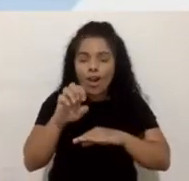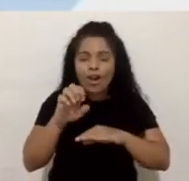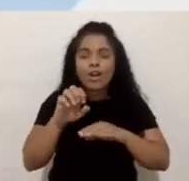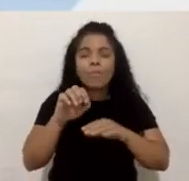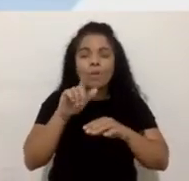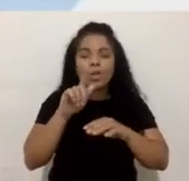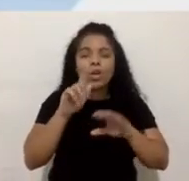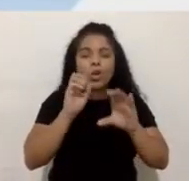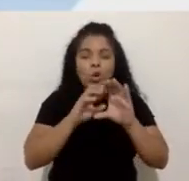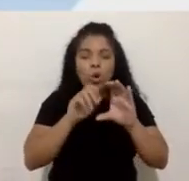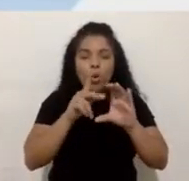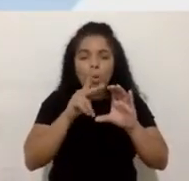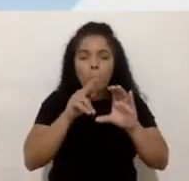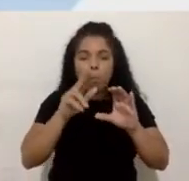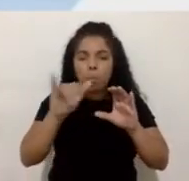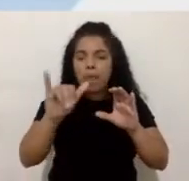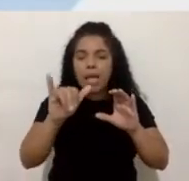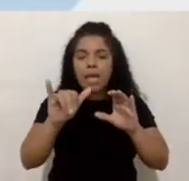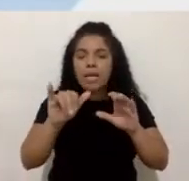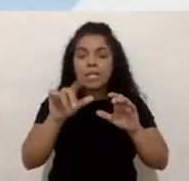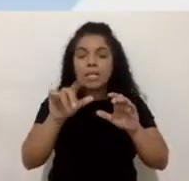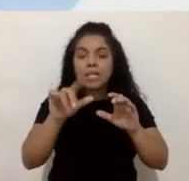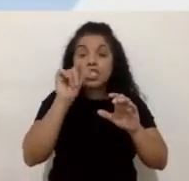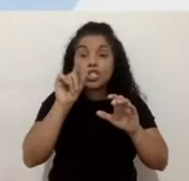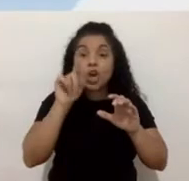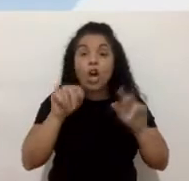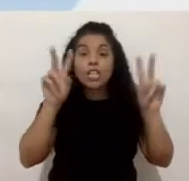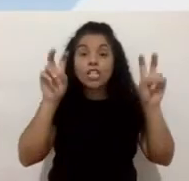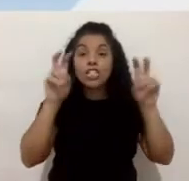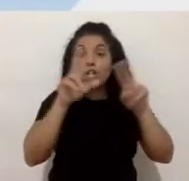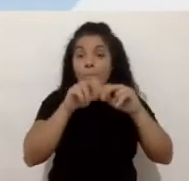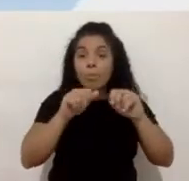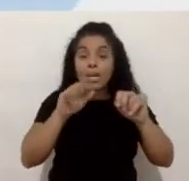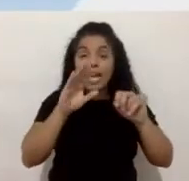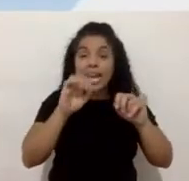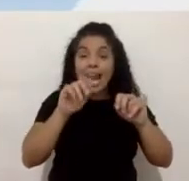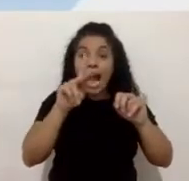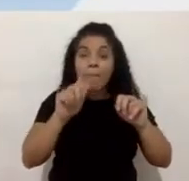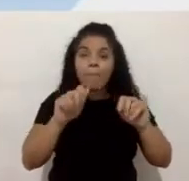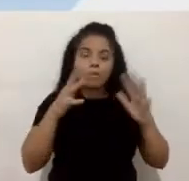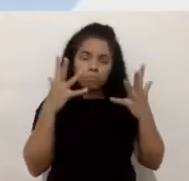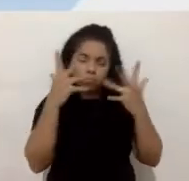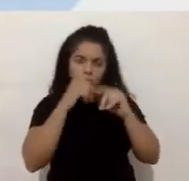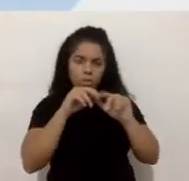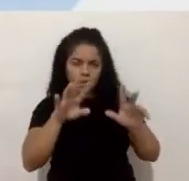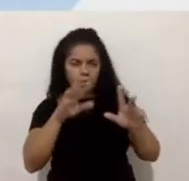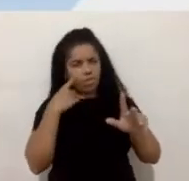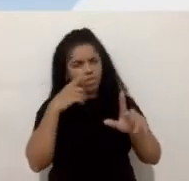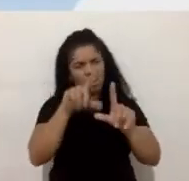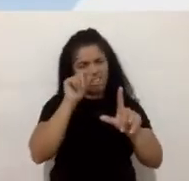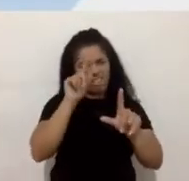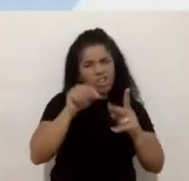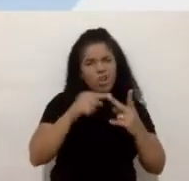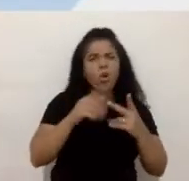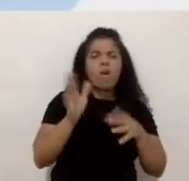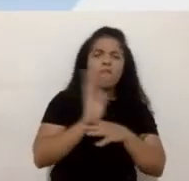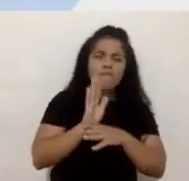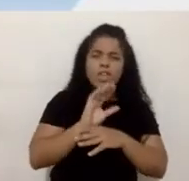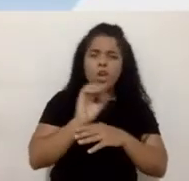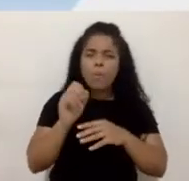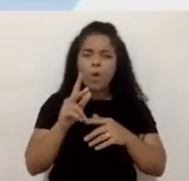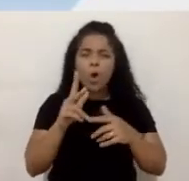título só pela capa, achou a capa bonita e vai lá e escolhe, né, aquele filme ou aquela série para assistir.